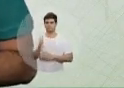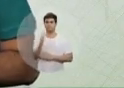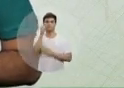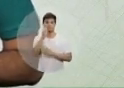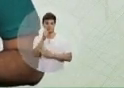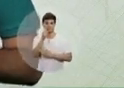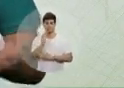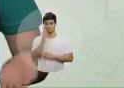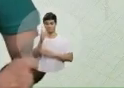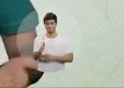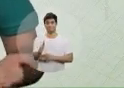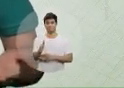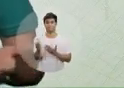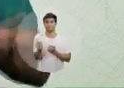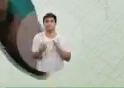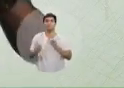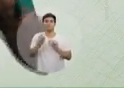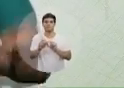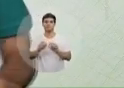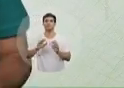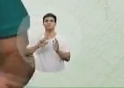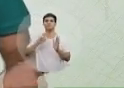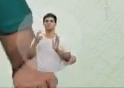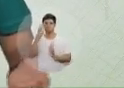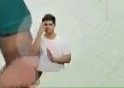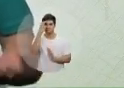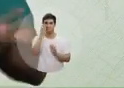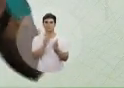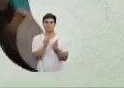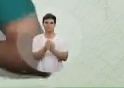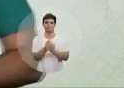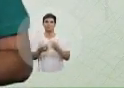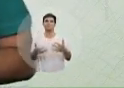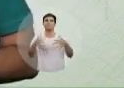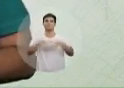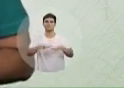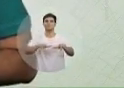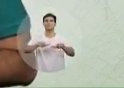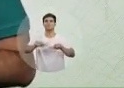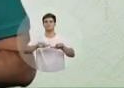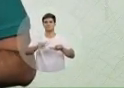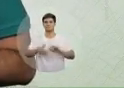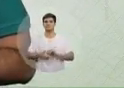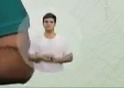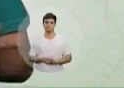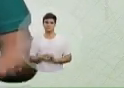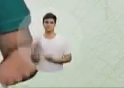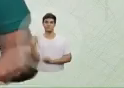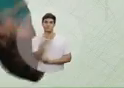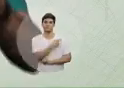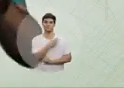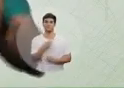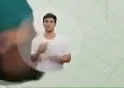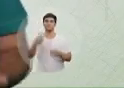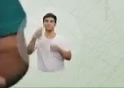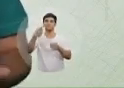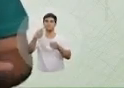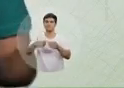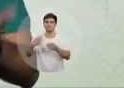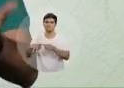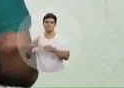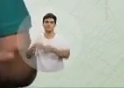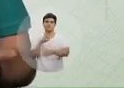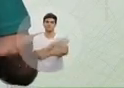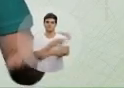mulheres. Para a juventude, registra esportes, cultura e inclusão no mercado de trabalho. Vamos integrar o transporte